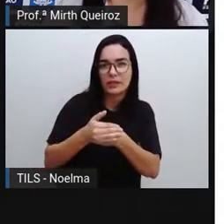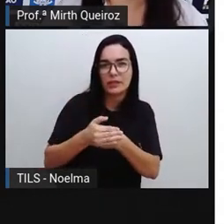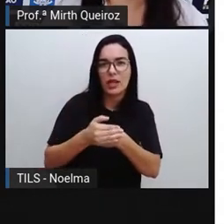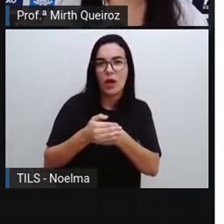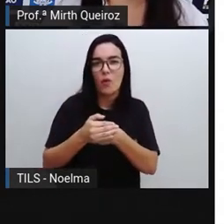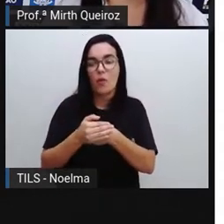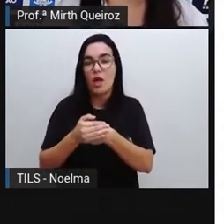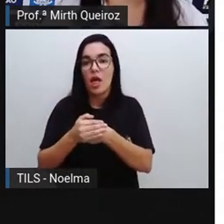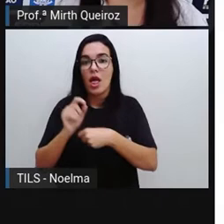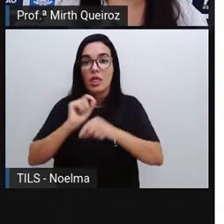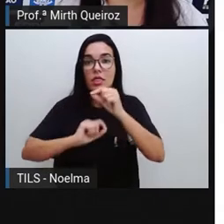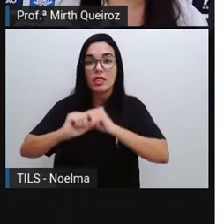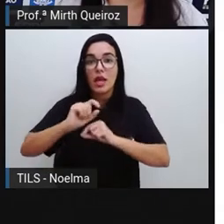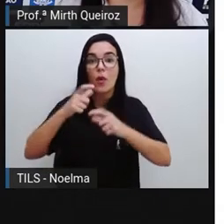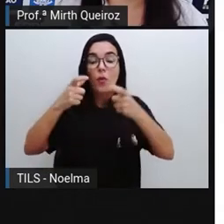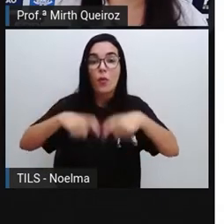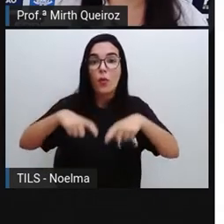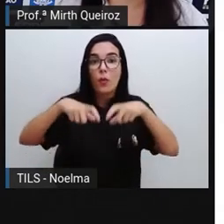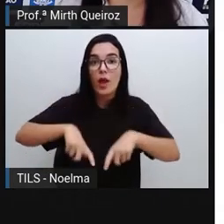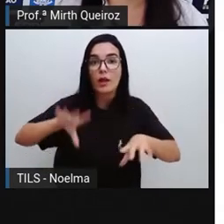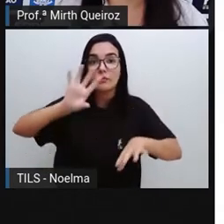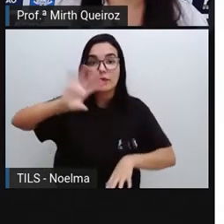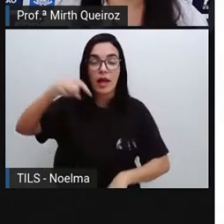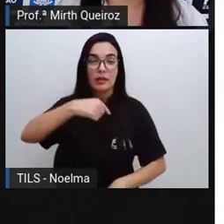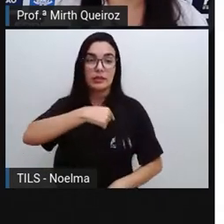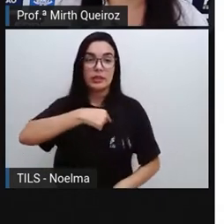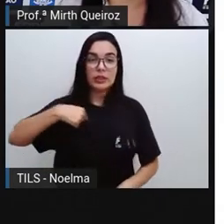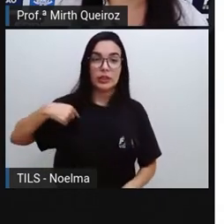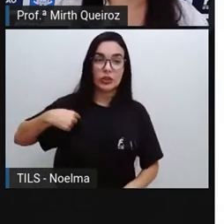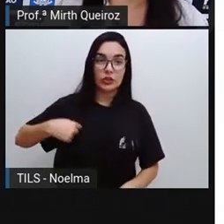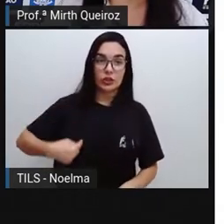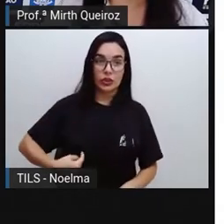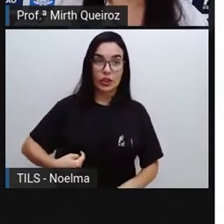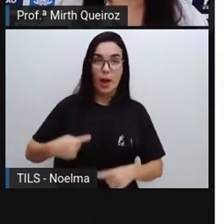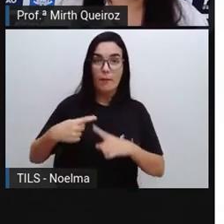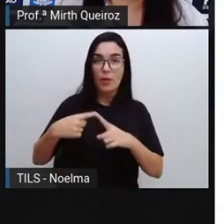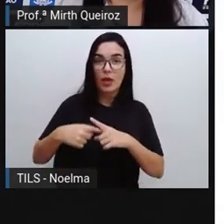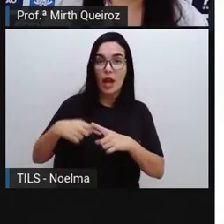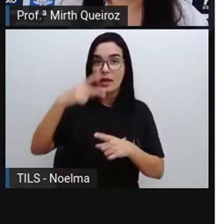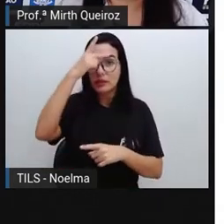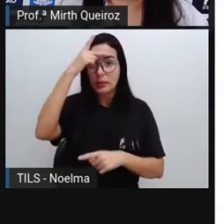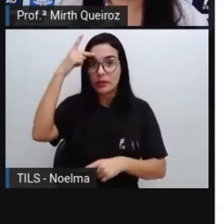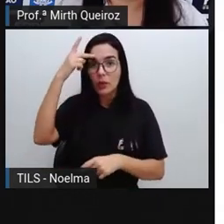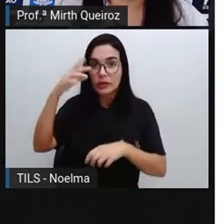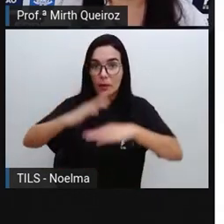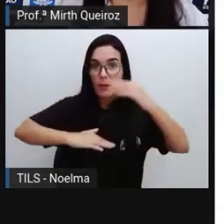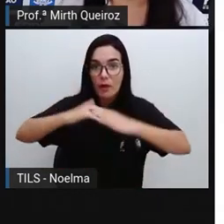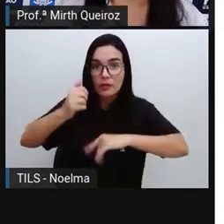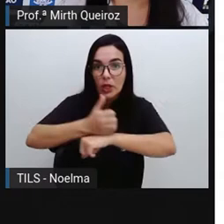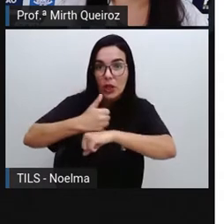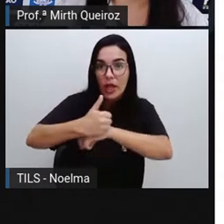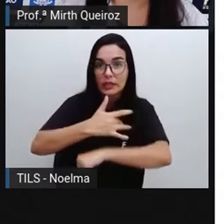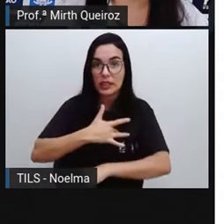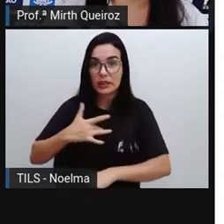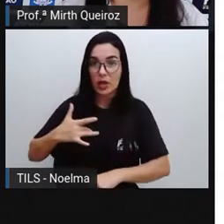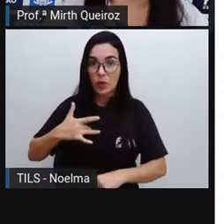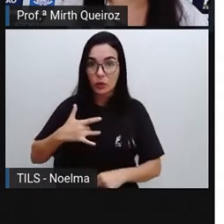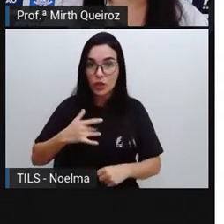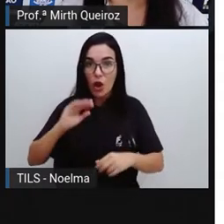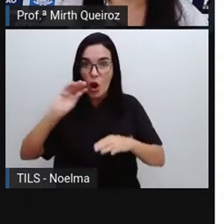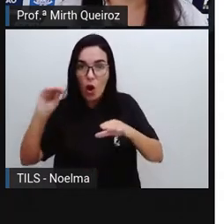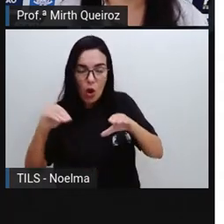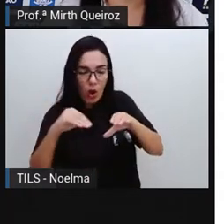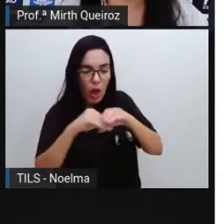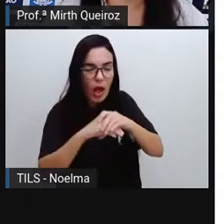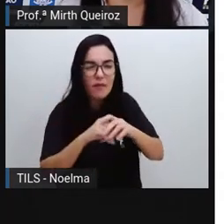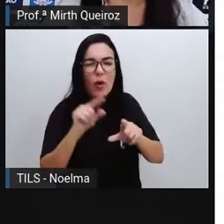à China, que é onde os profissionais de saúde inoculavam crostos difusos dos indivíduos doentes em pessoas saudáveis, para que